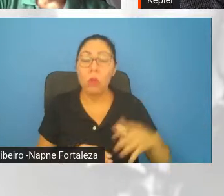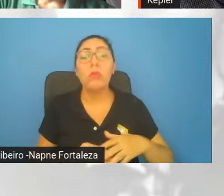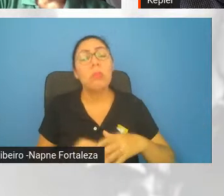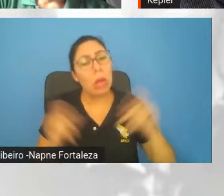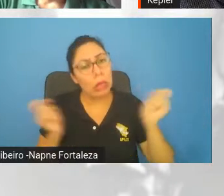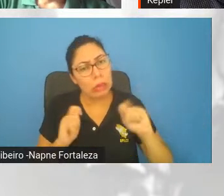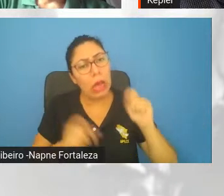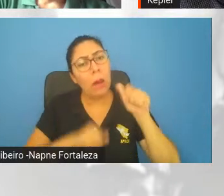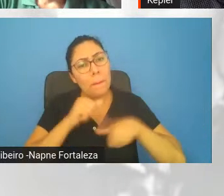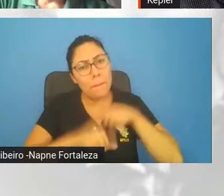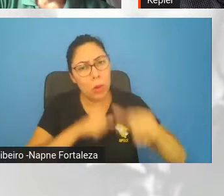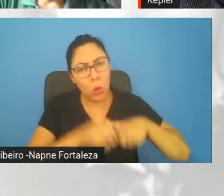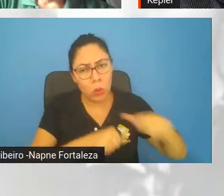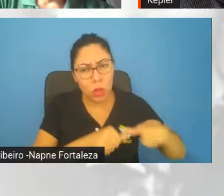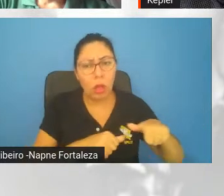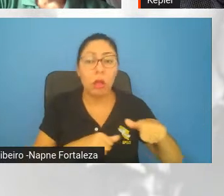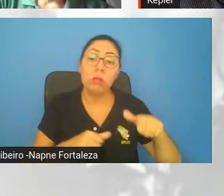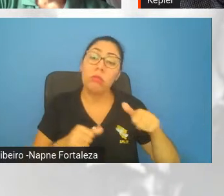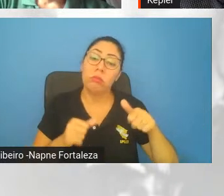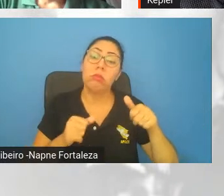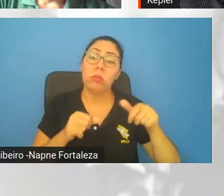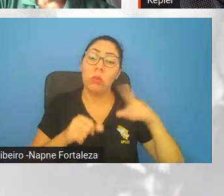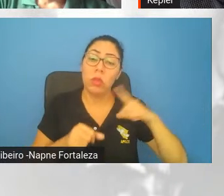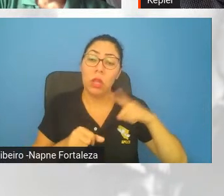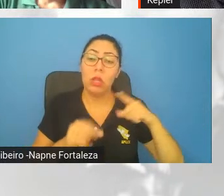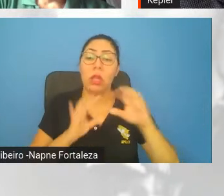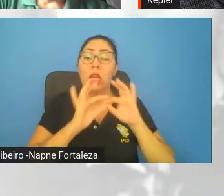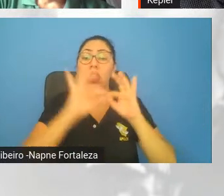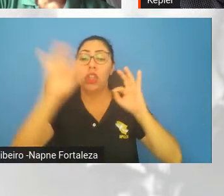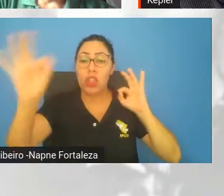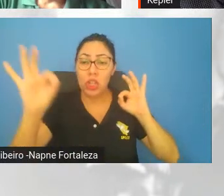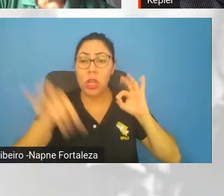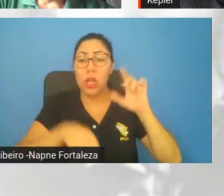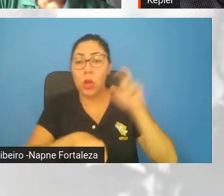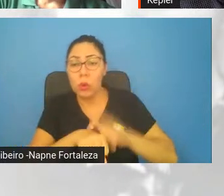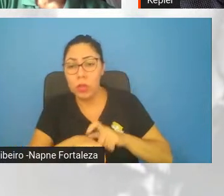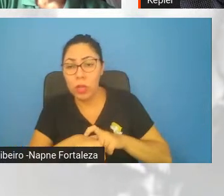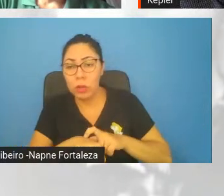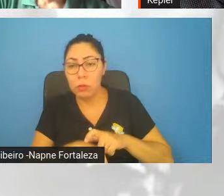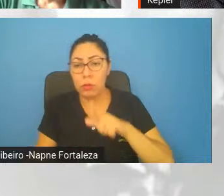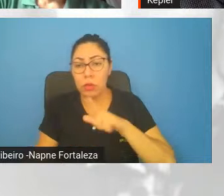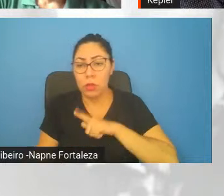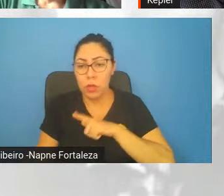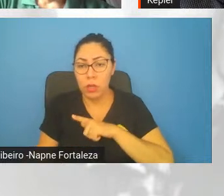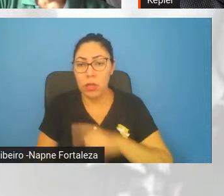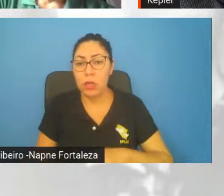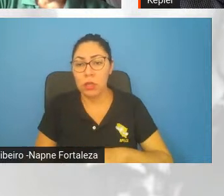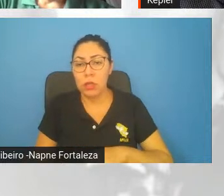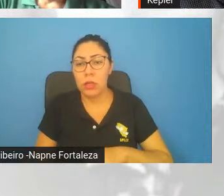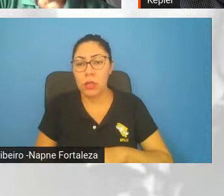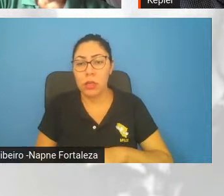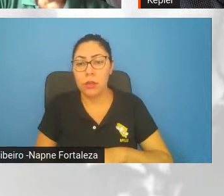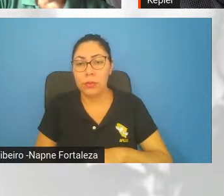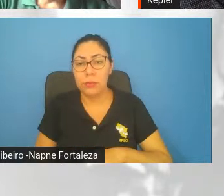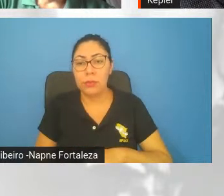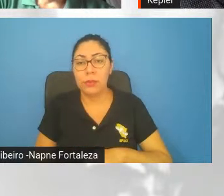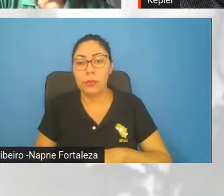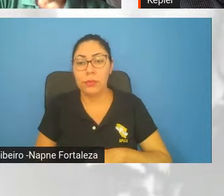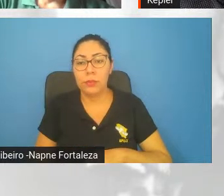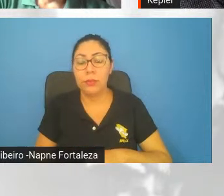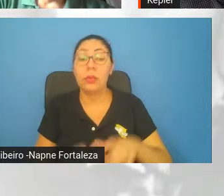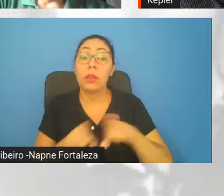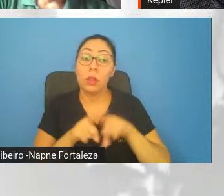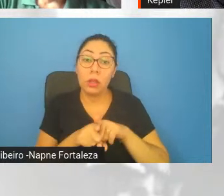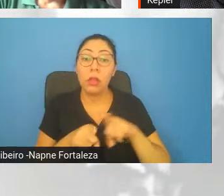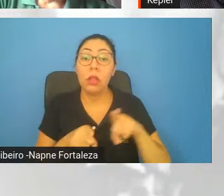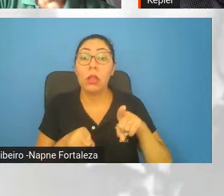Redshift em distância e em tempo, mas o Redshift não mede isso. O Redshift simplesmente mede o quê? O quanto que uma dada